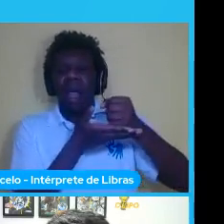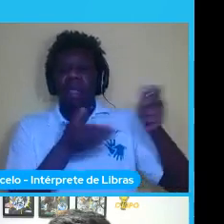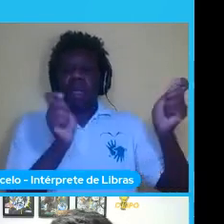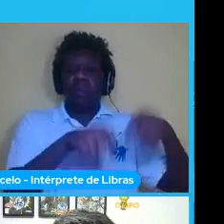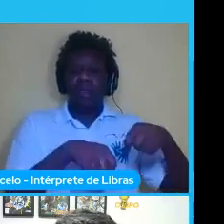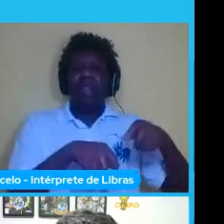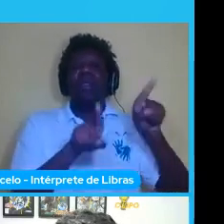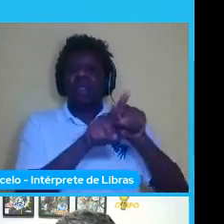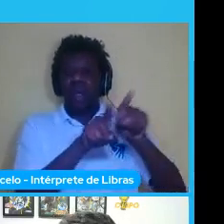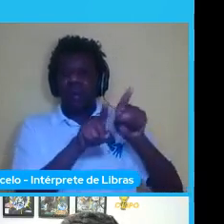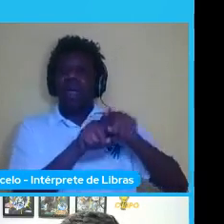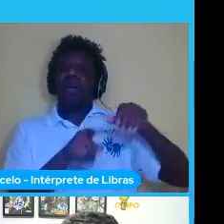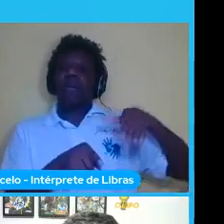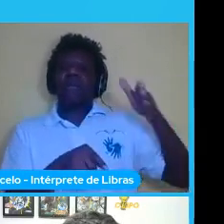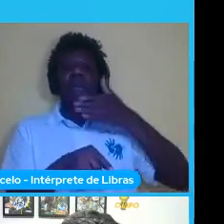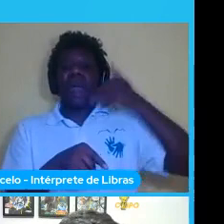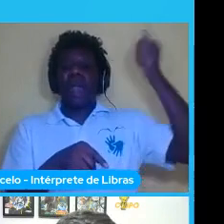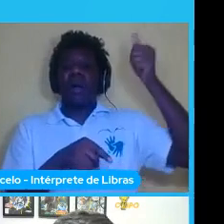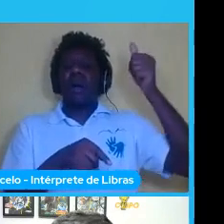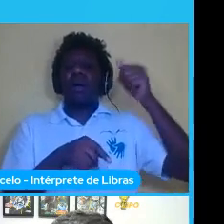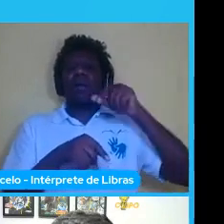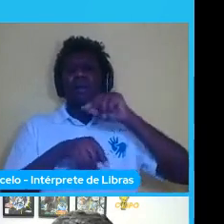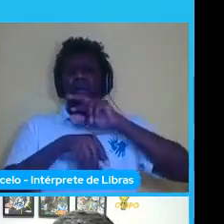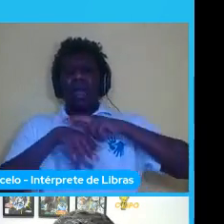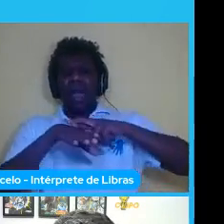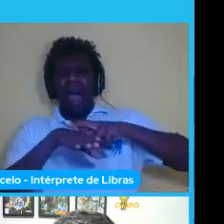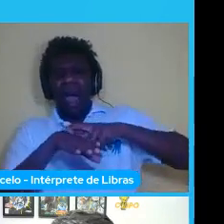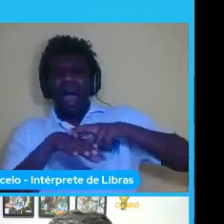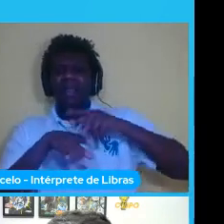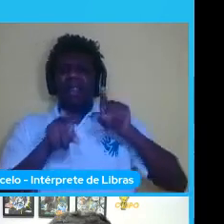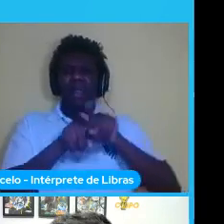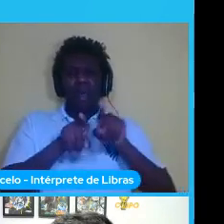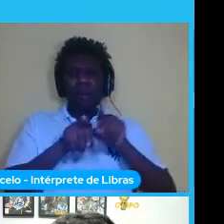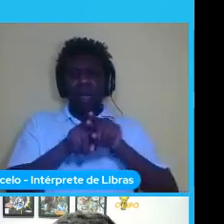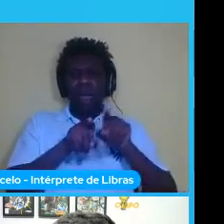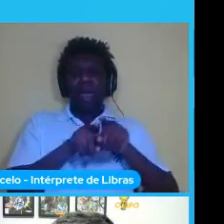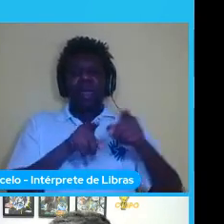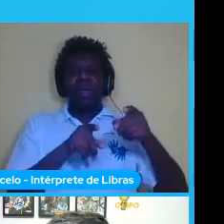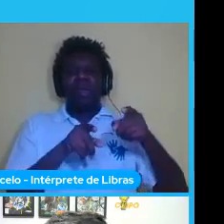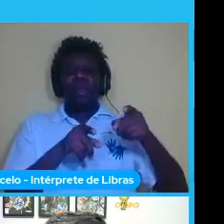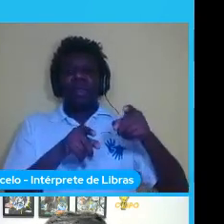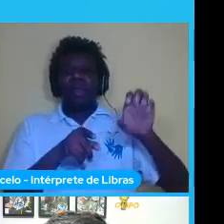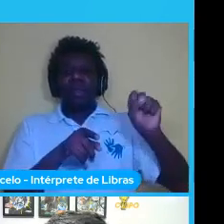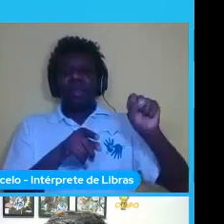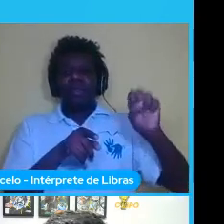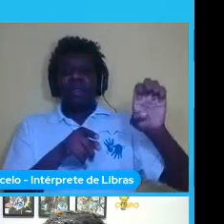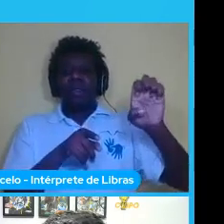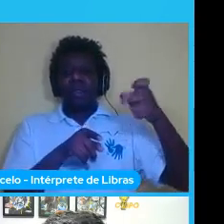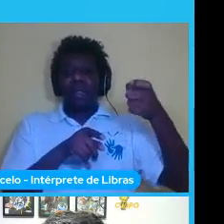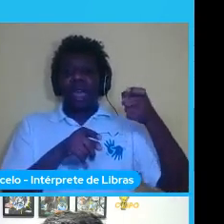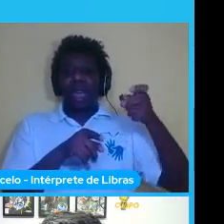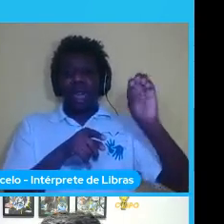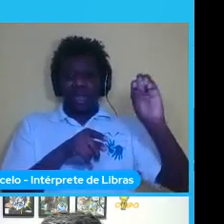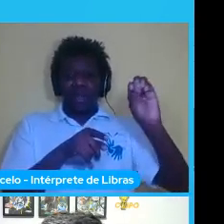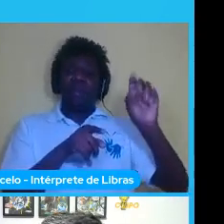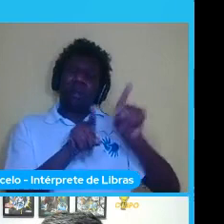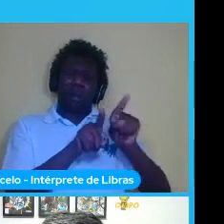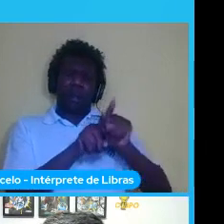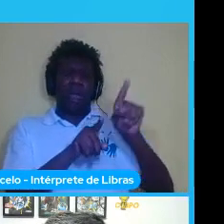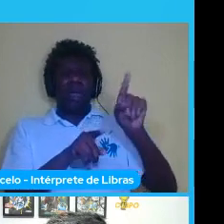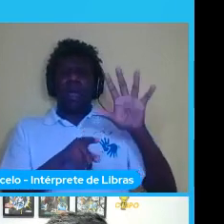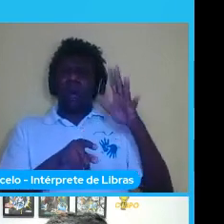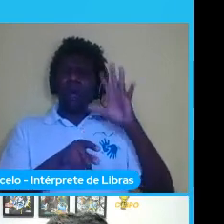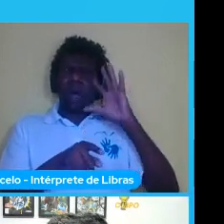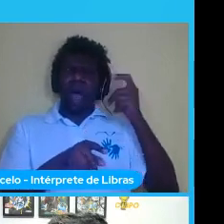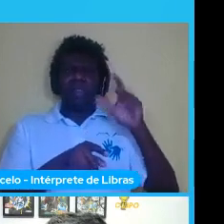possíveis de etnias raças de idade e sexo então ele tem se não me engano um total de